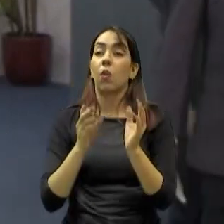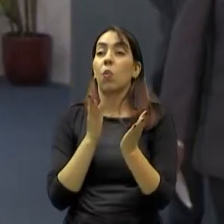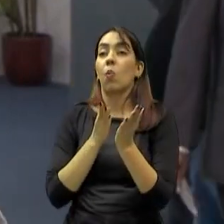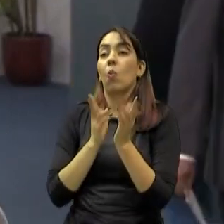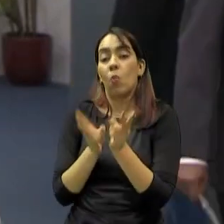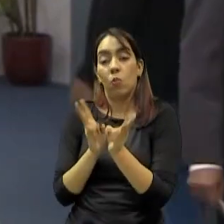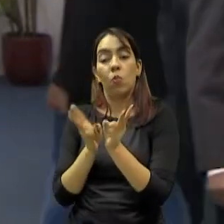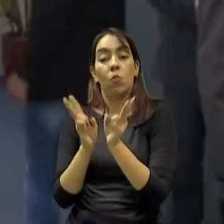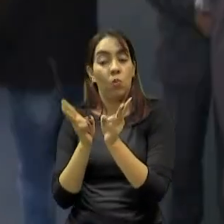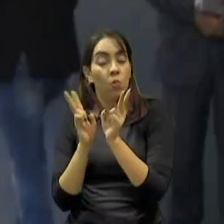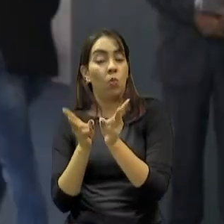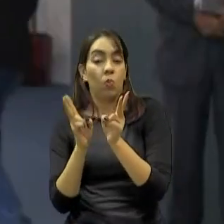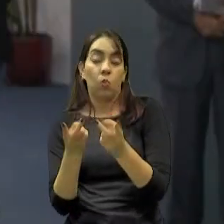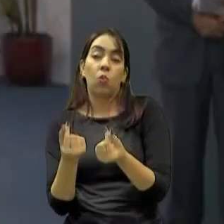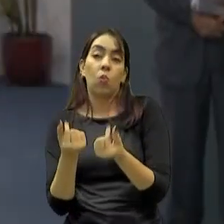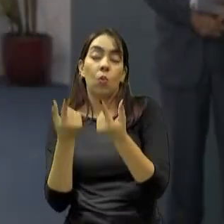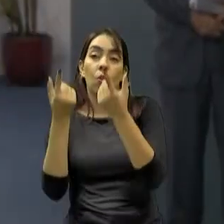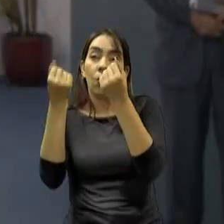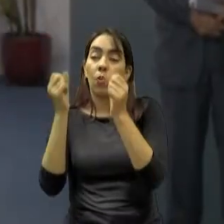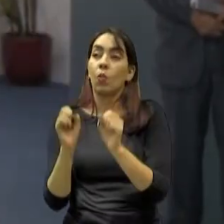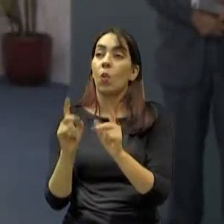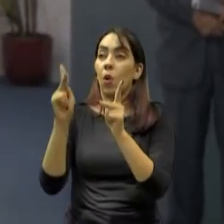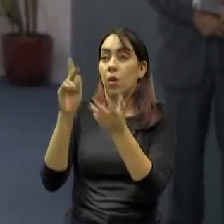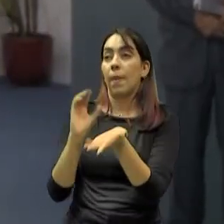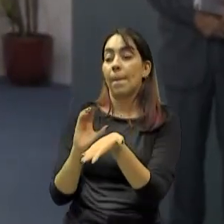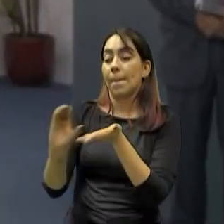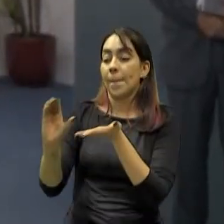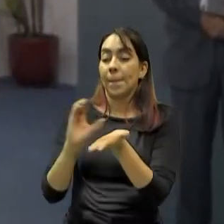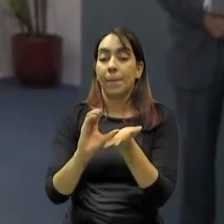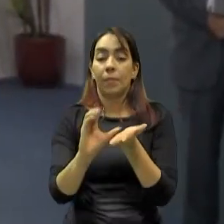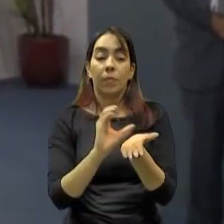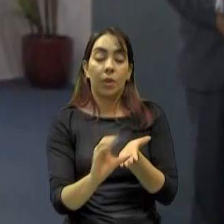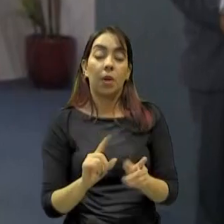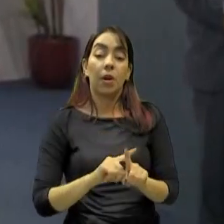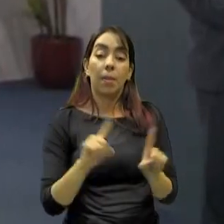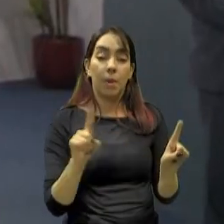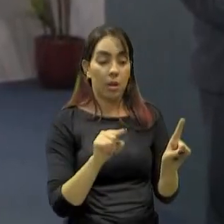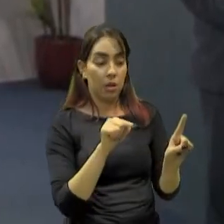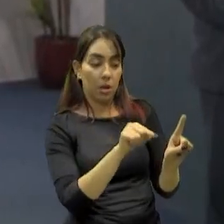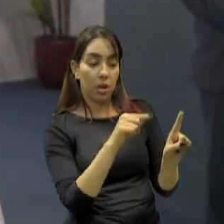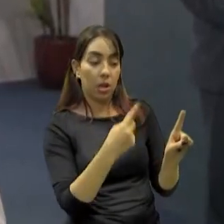esses recursos serem retirados, bloqueados, em áreas que não são tão essenciais.